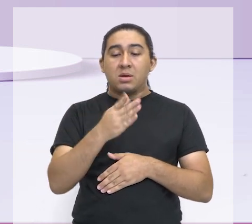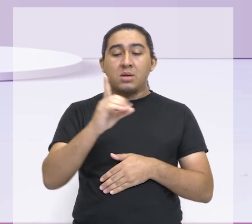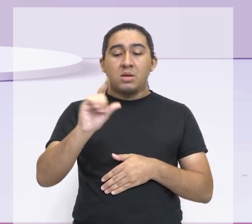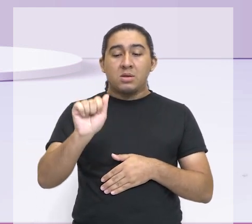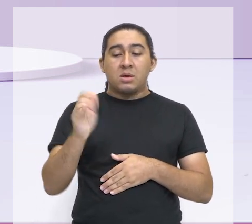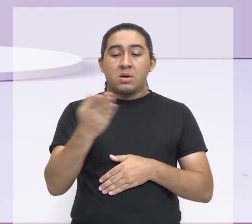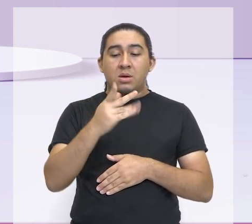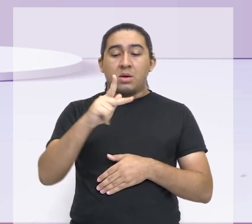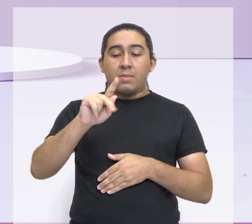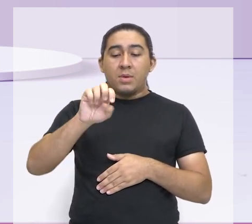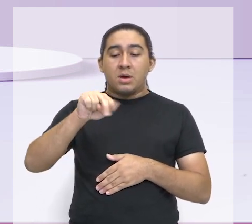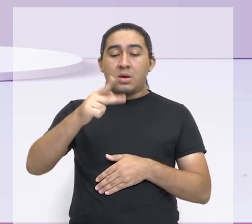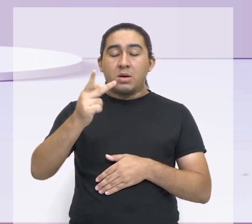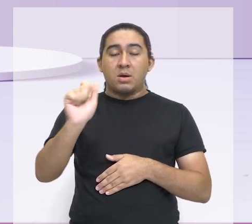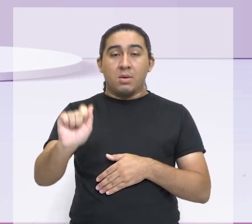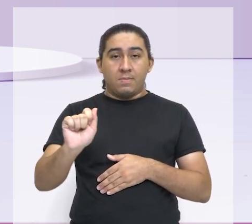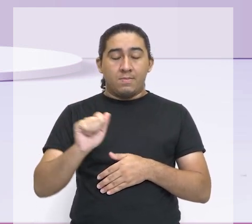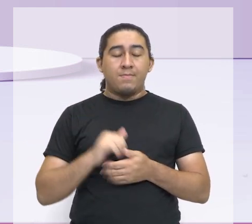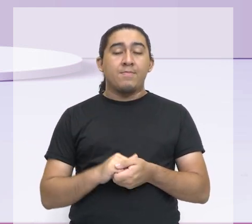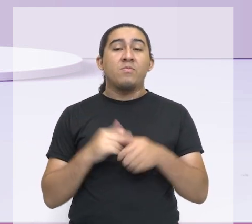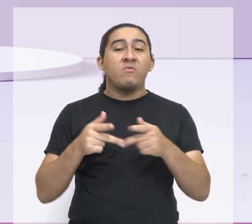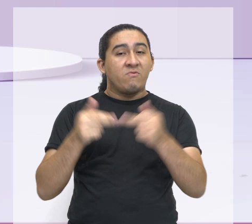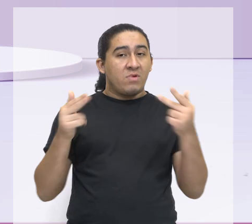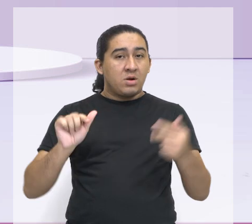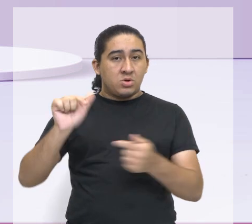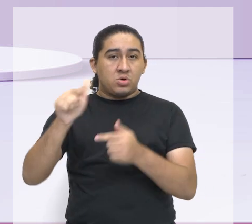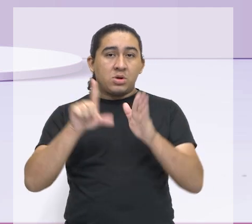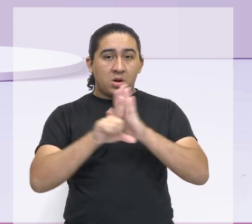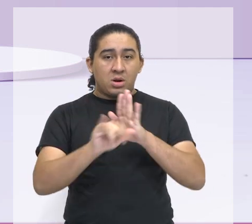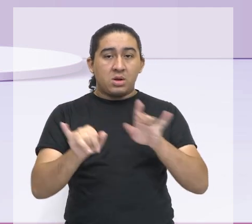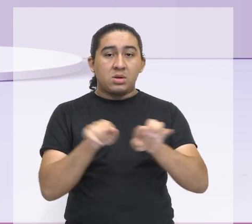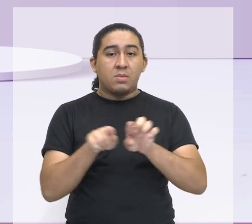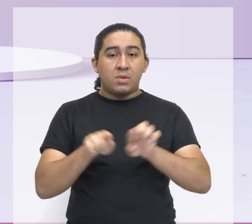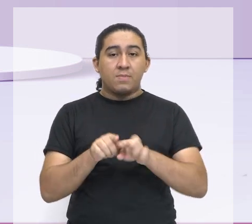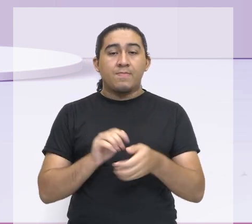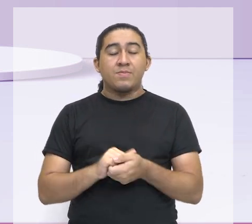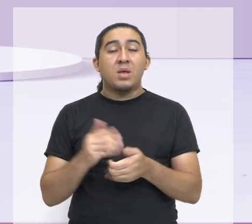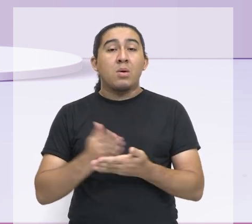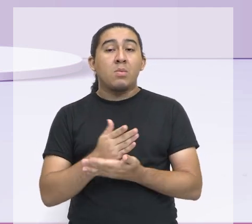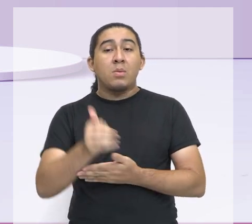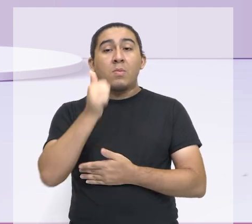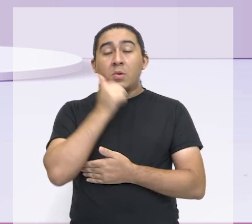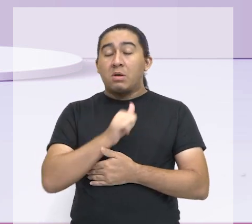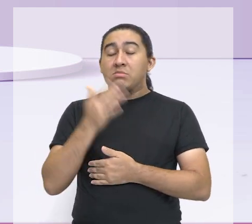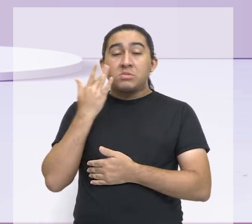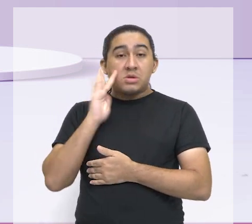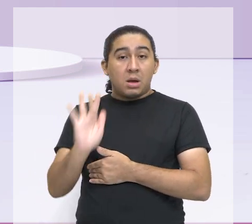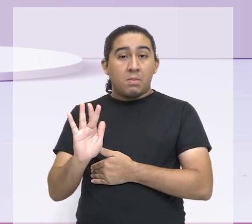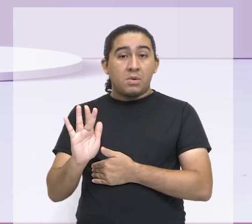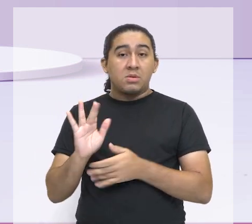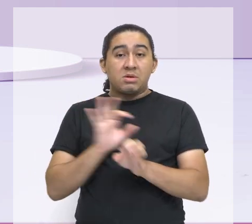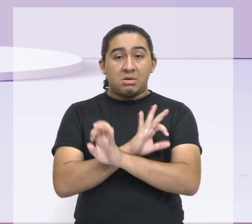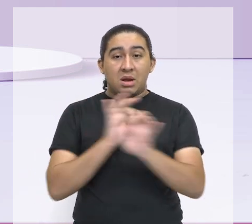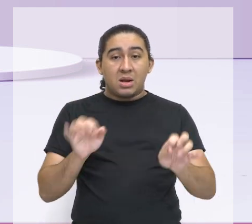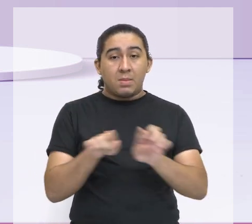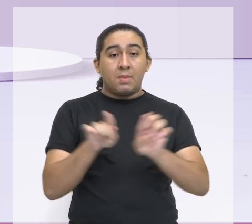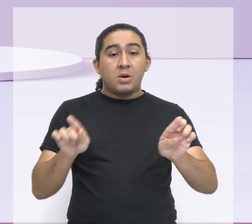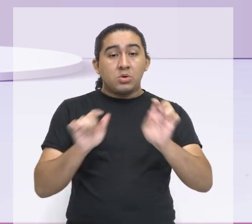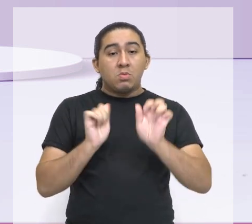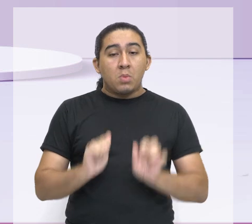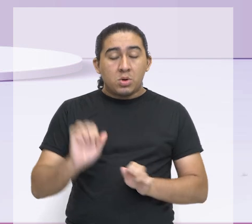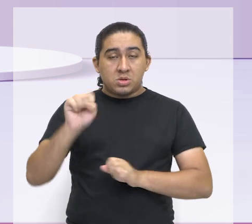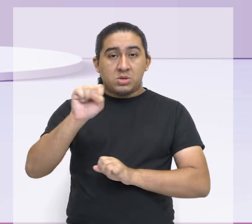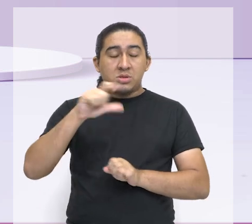relacionamentos abusivos e outras leis. As mulheres, muitas vezes, nem sabem disso, mas elas podem, sim,